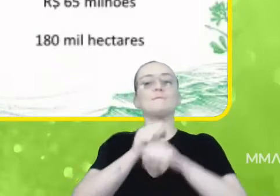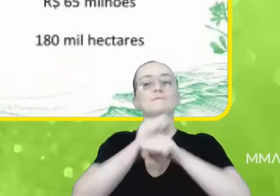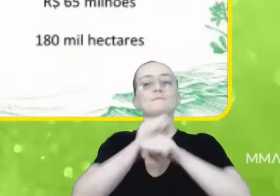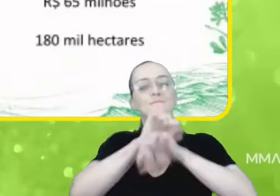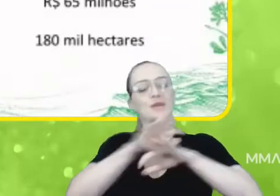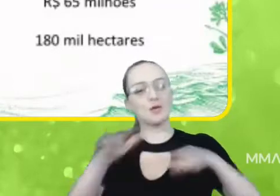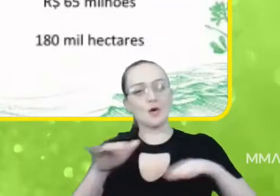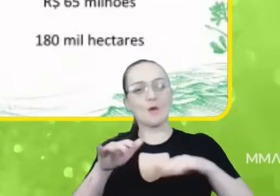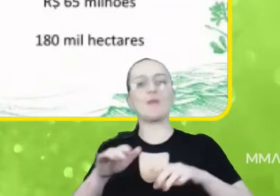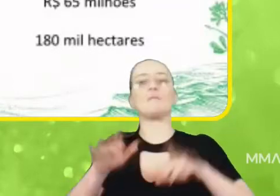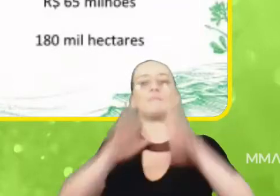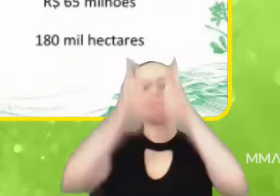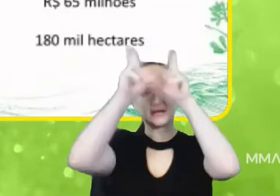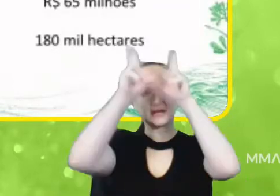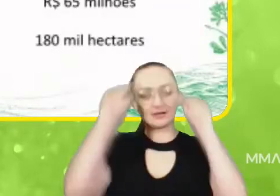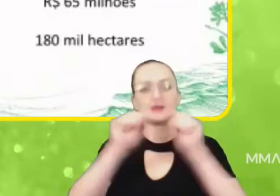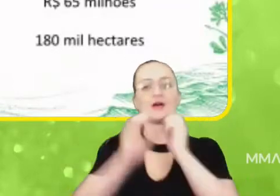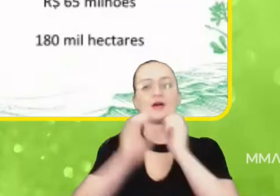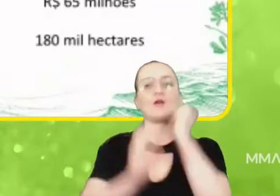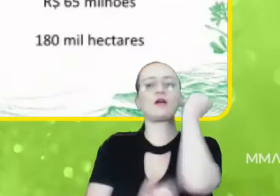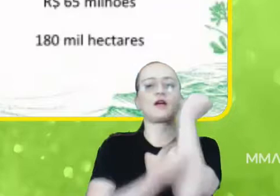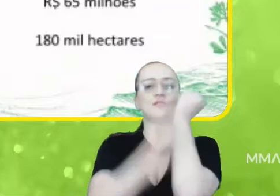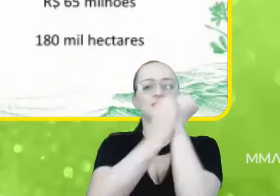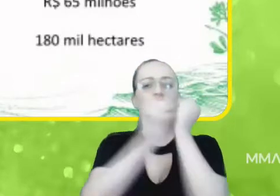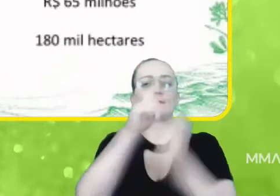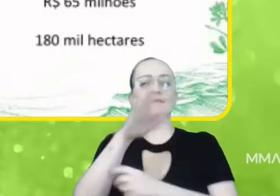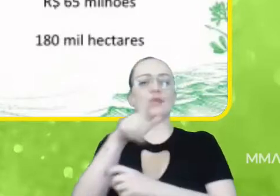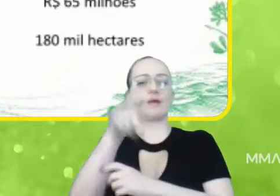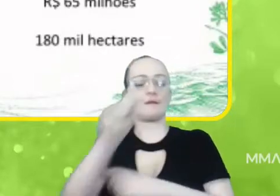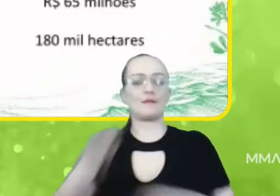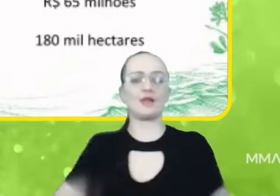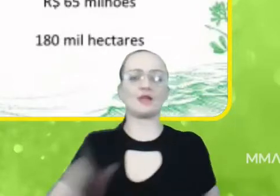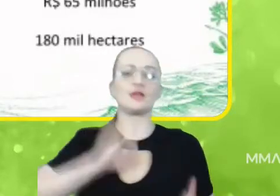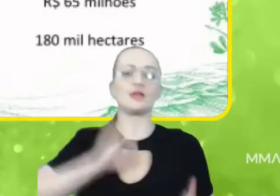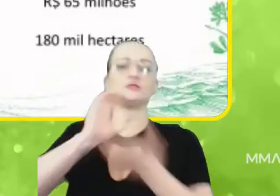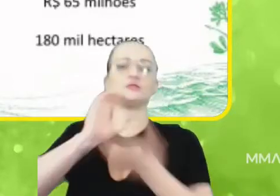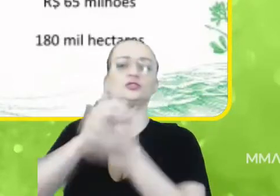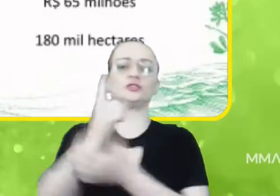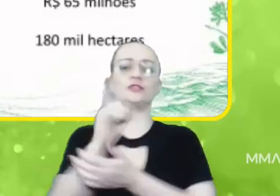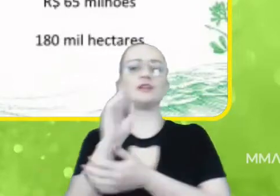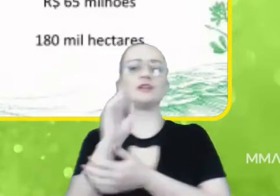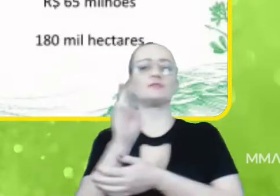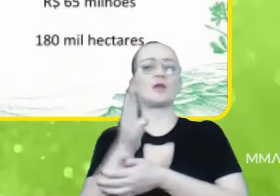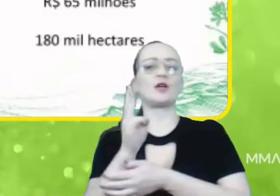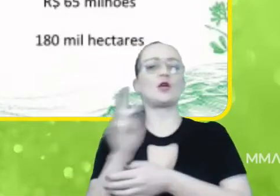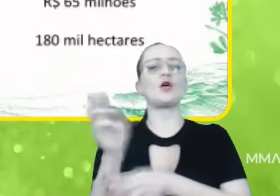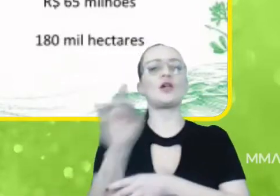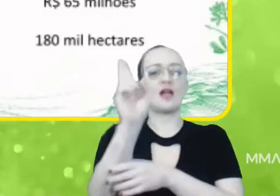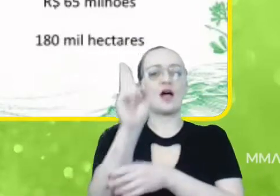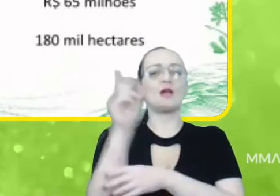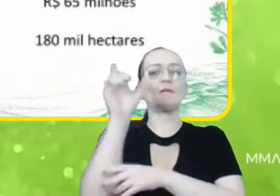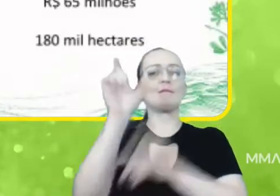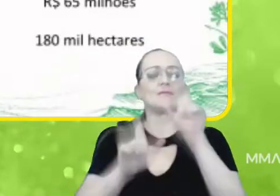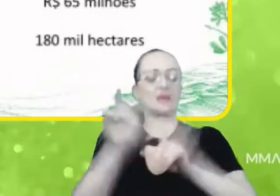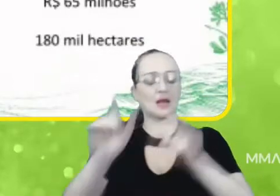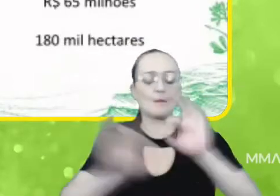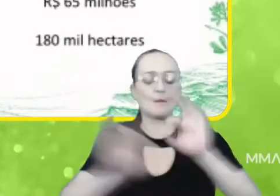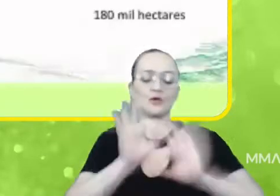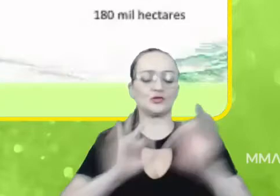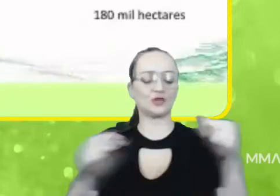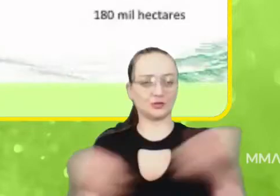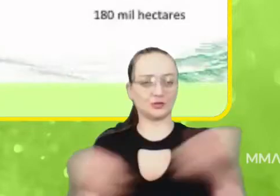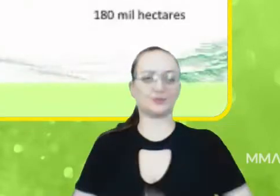Caatinga e Pampa. A gente tem um investimento aí de 10 milhões de reais para esses projetos.